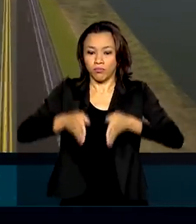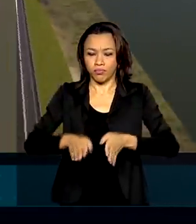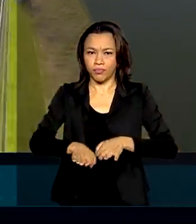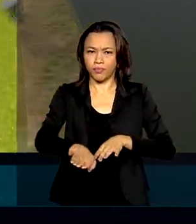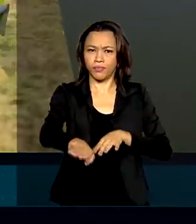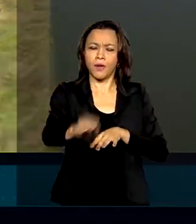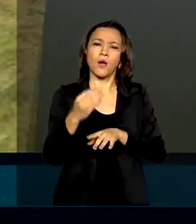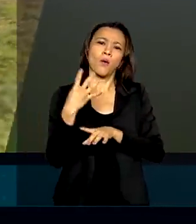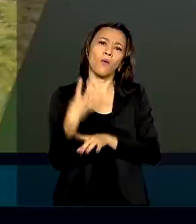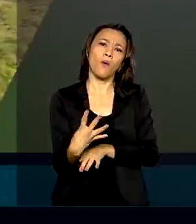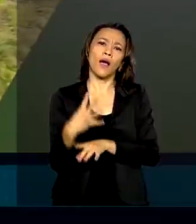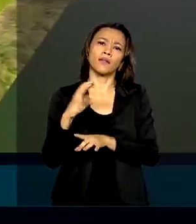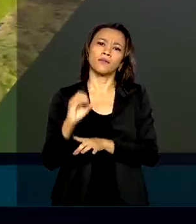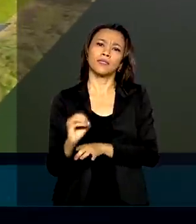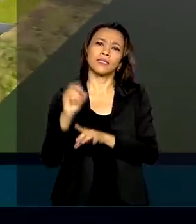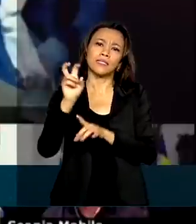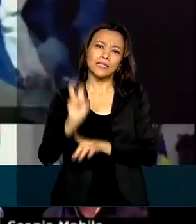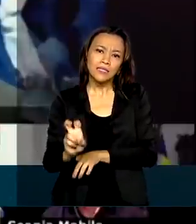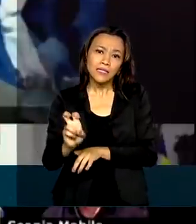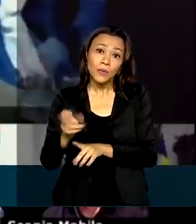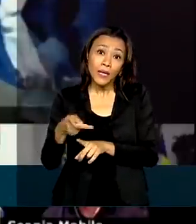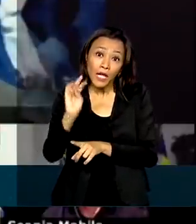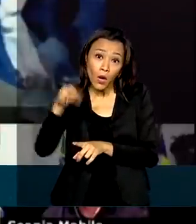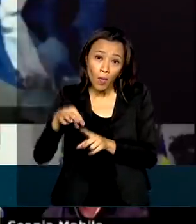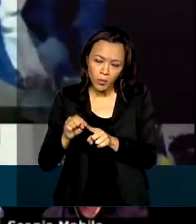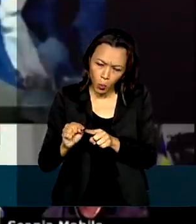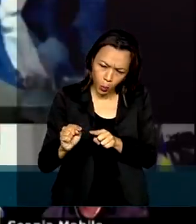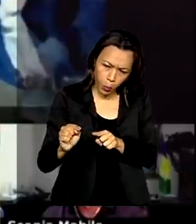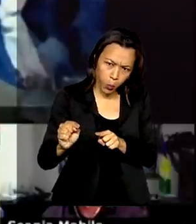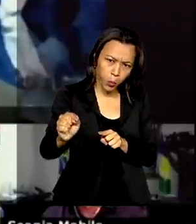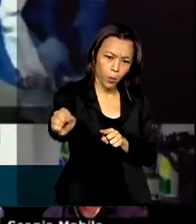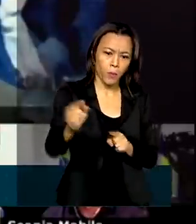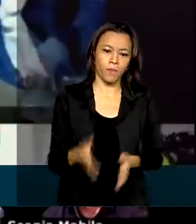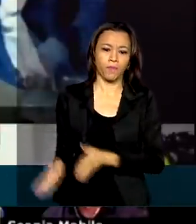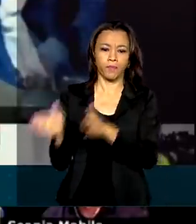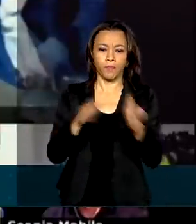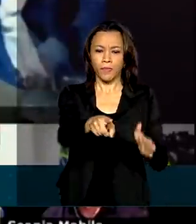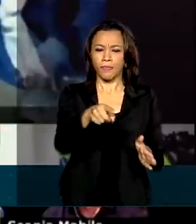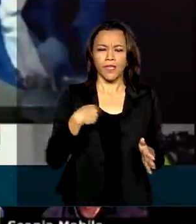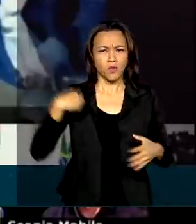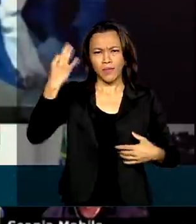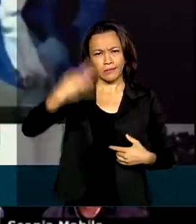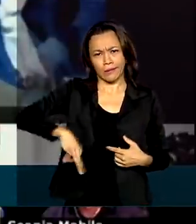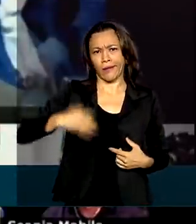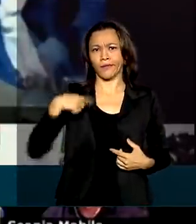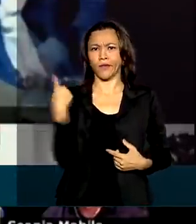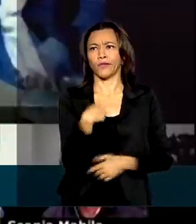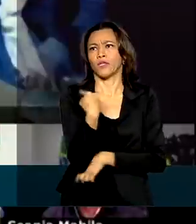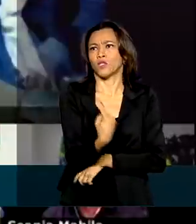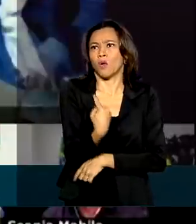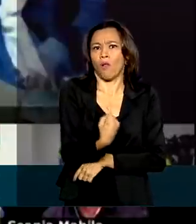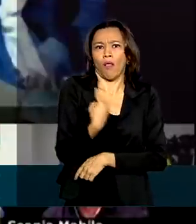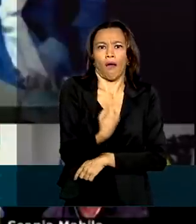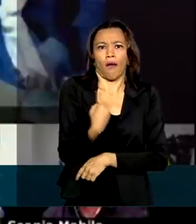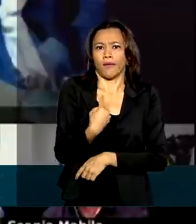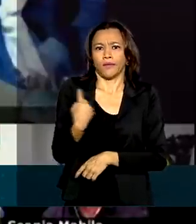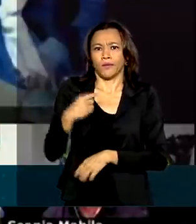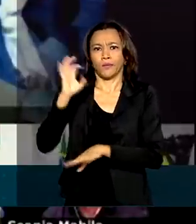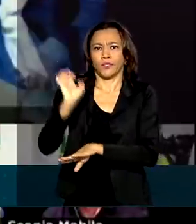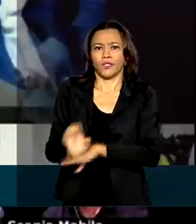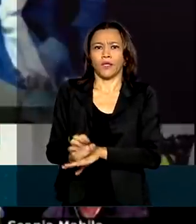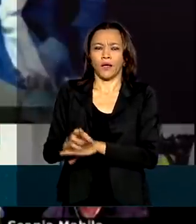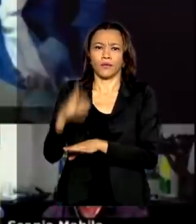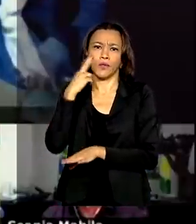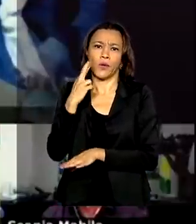405 quilômetros de extensão. Não é justo que a gente continue isolado aqui, o Amazonas, em Roraima, do